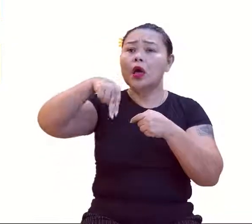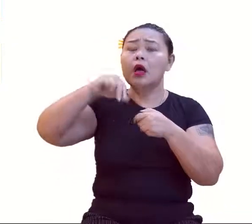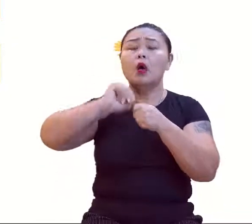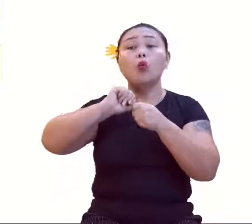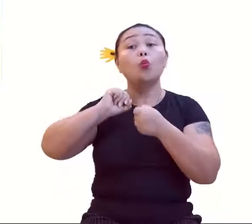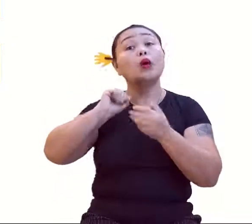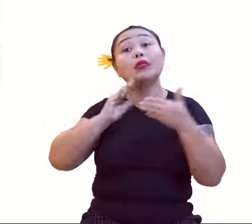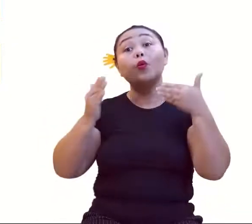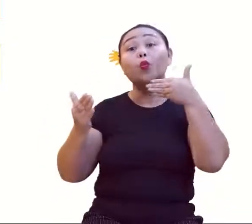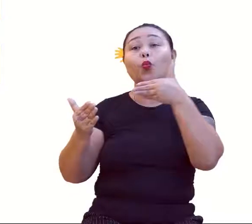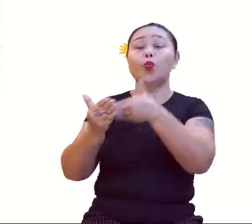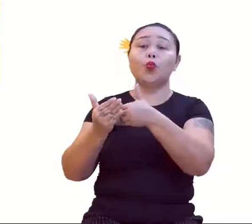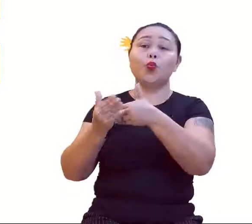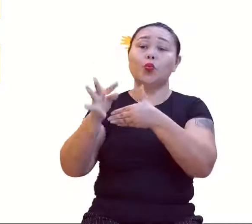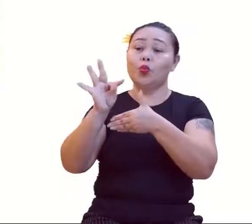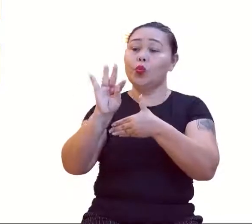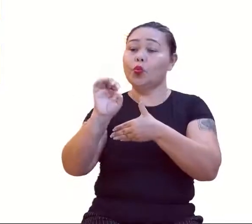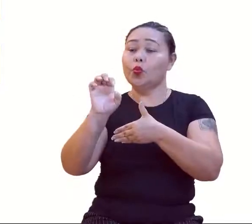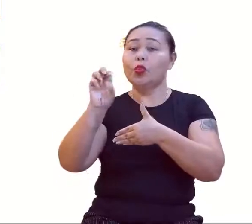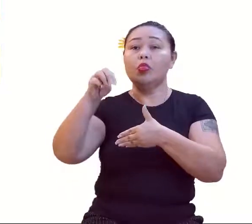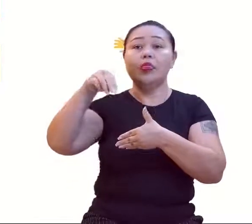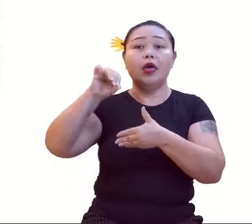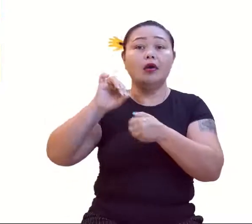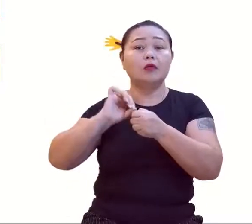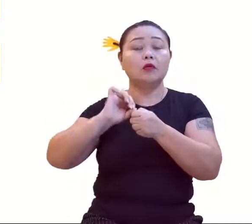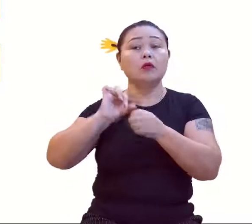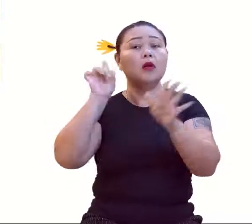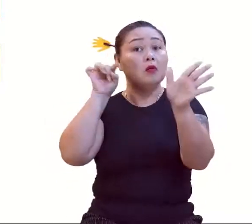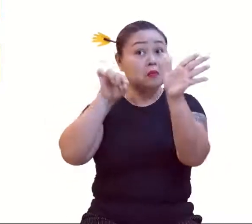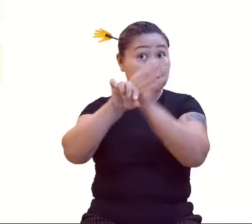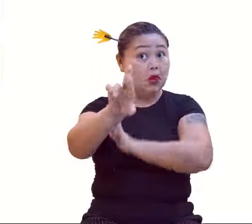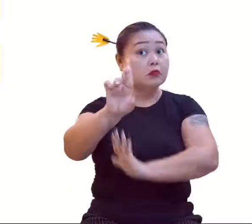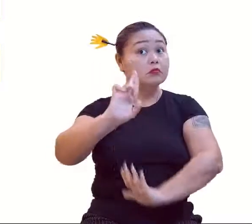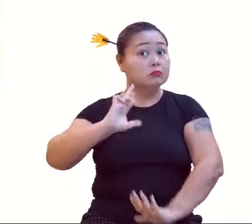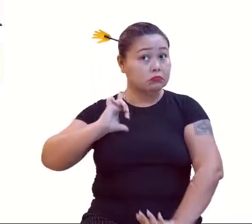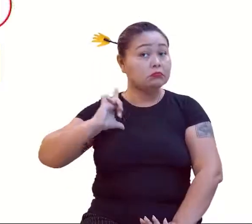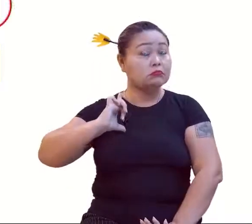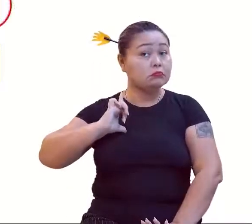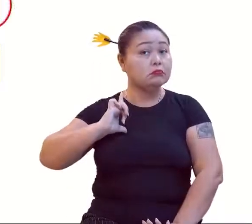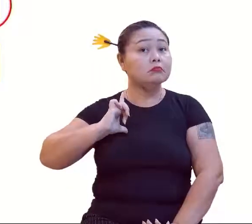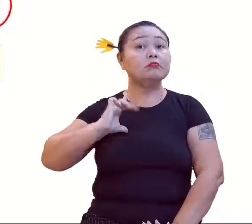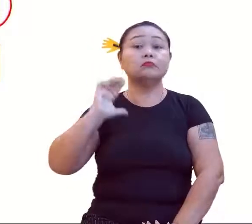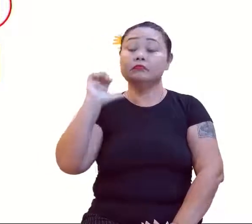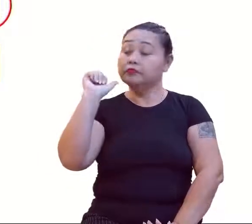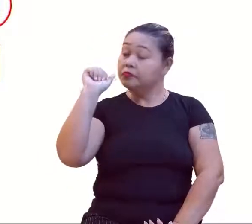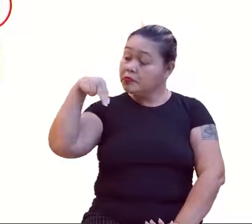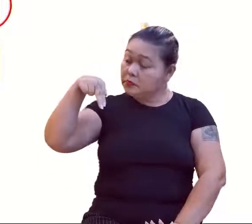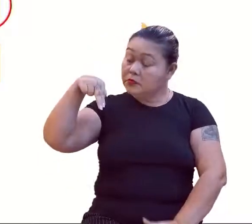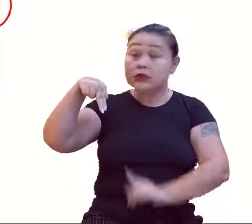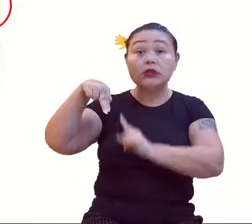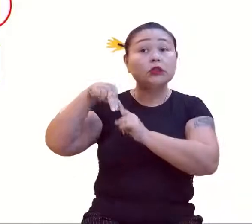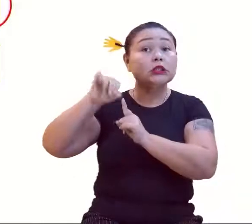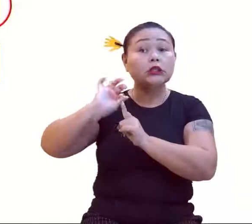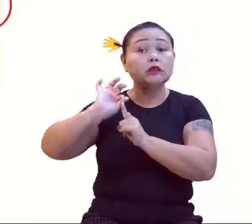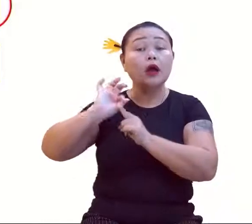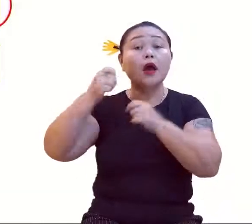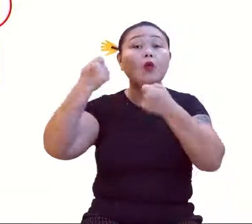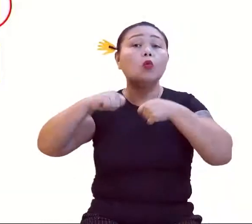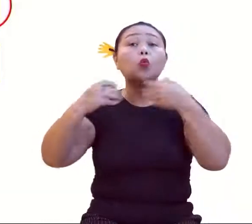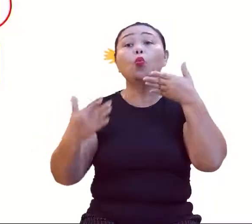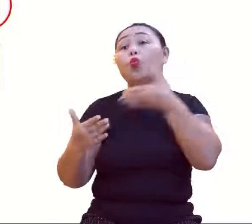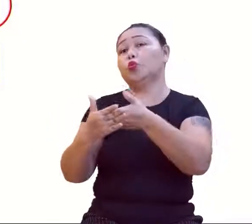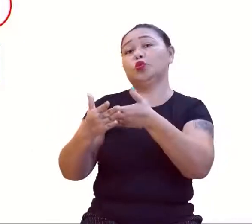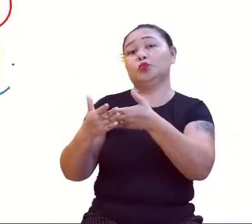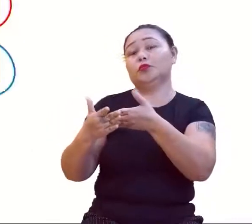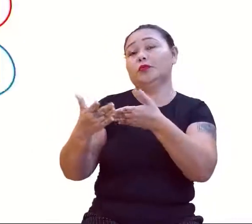o último termo. Então, tínhamos uma pergunta no quiz sobre isso, tá? O enésimo termo não é necessariamente o